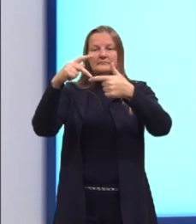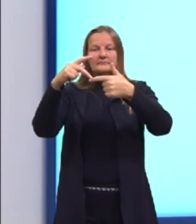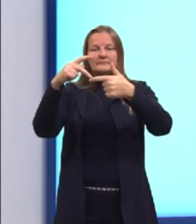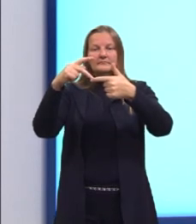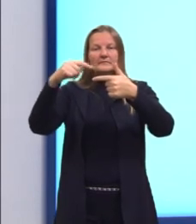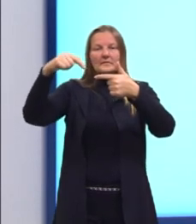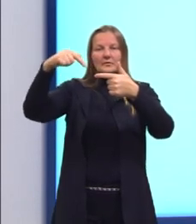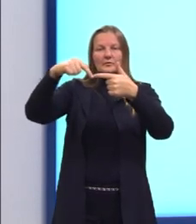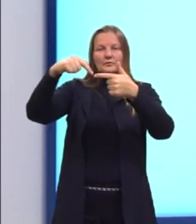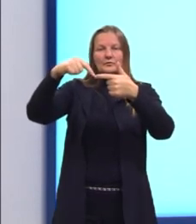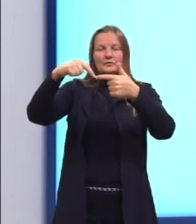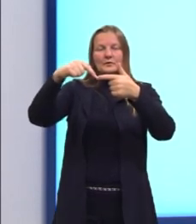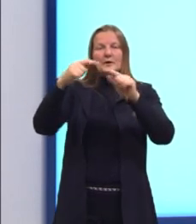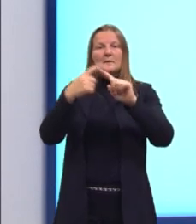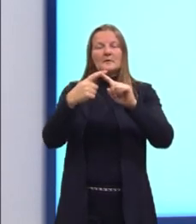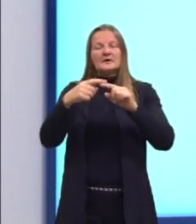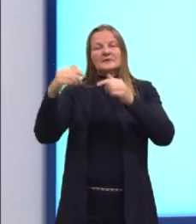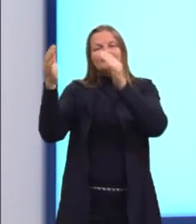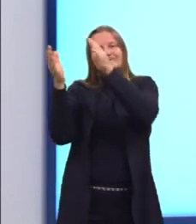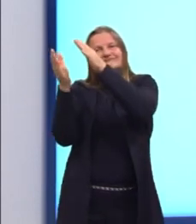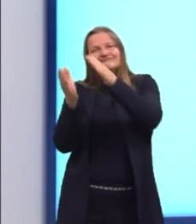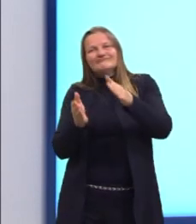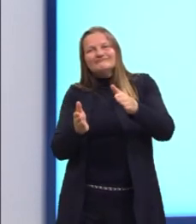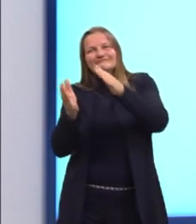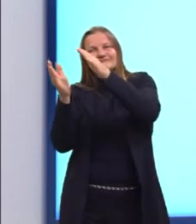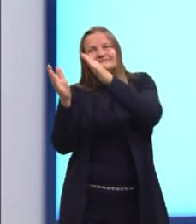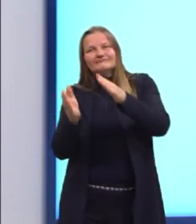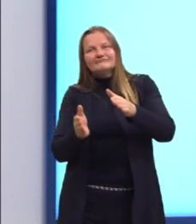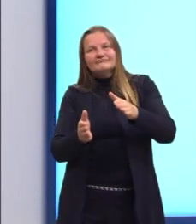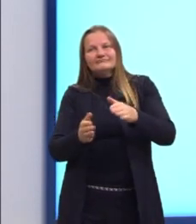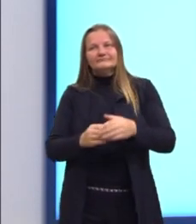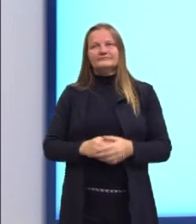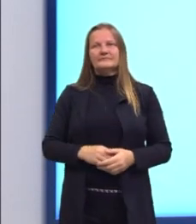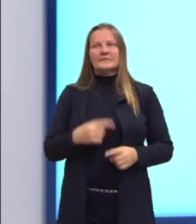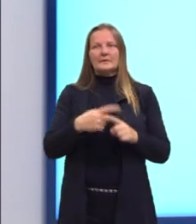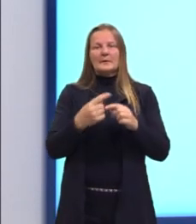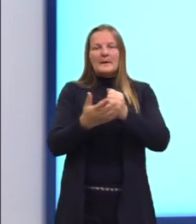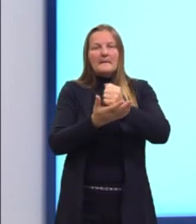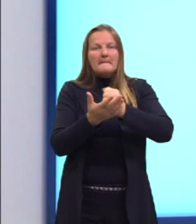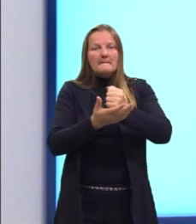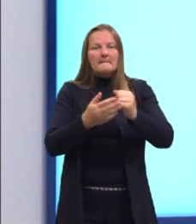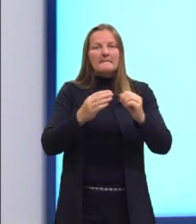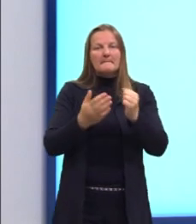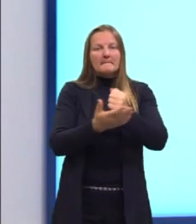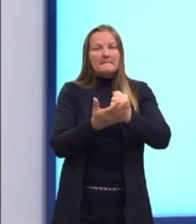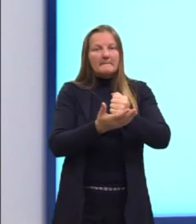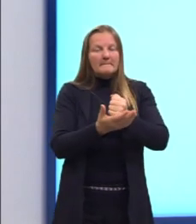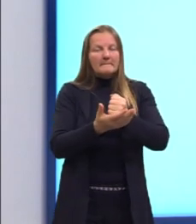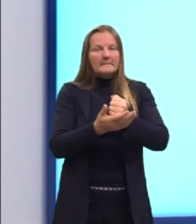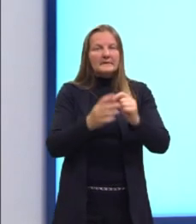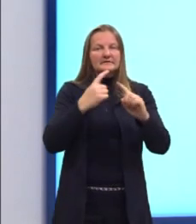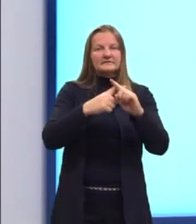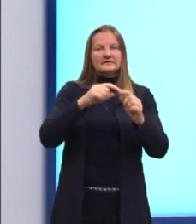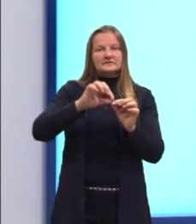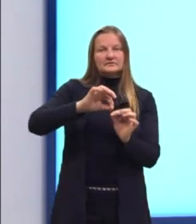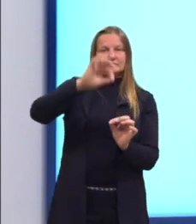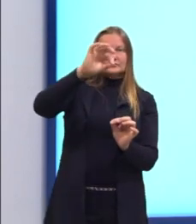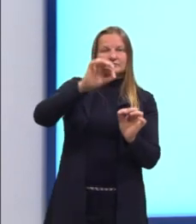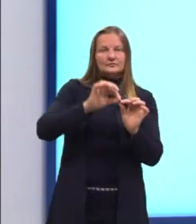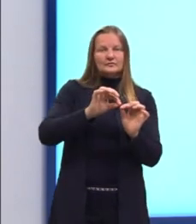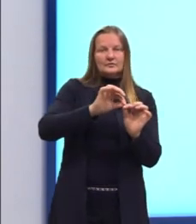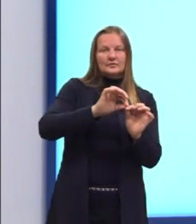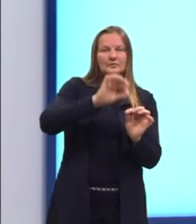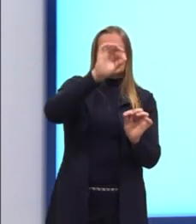área lateral, então, ela pode ser dada. Bom, são paralelogramos, então, base vezes altura, multiplicada pelo